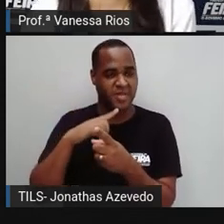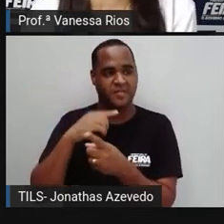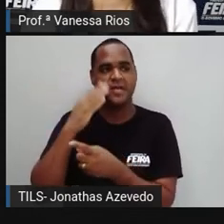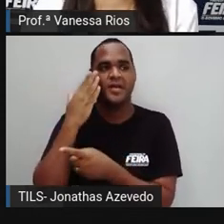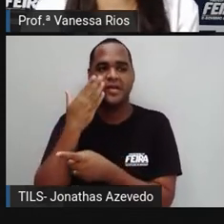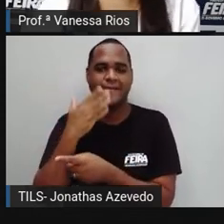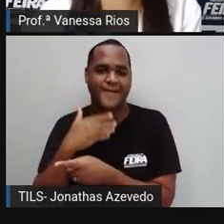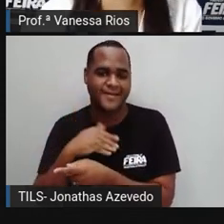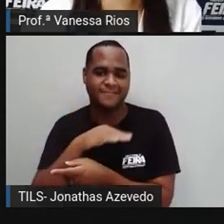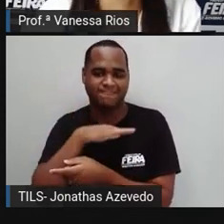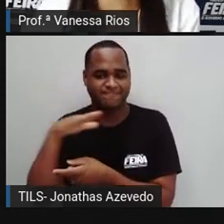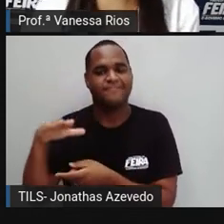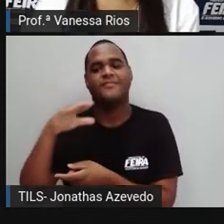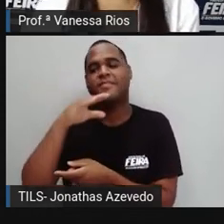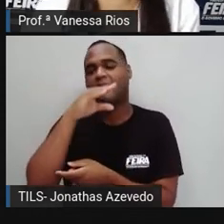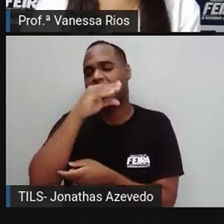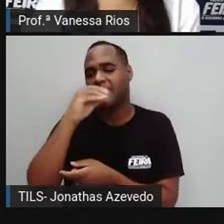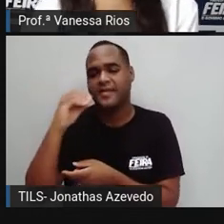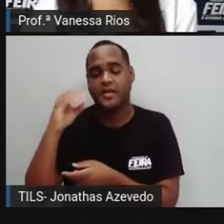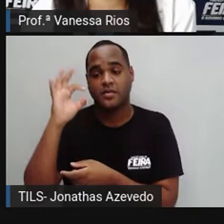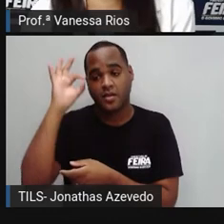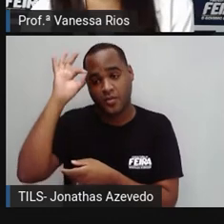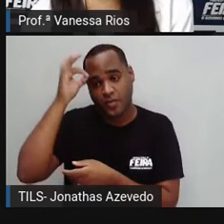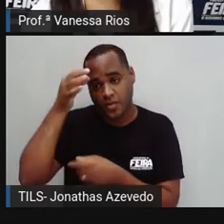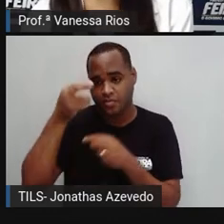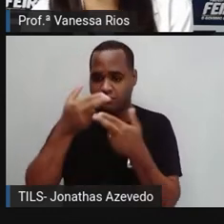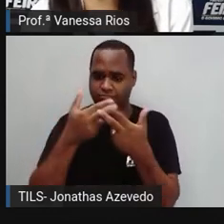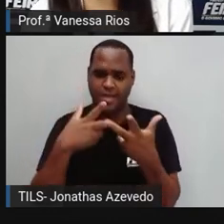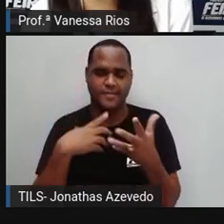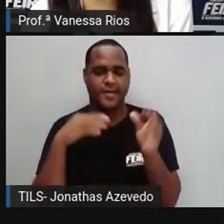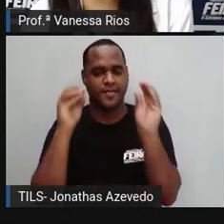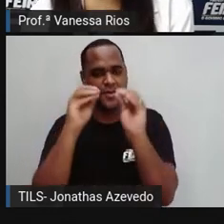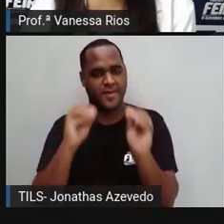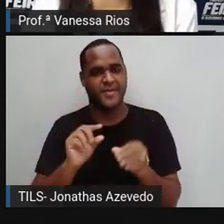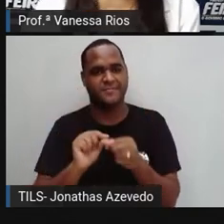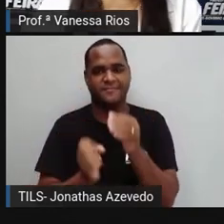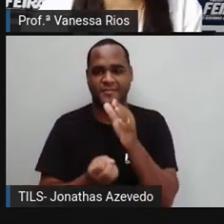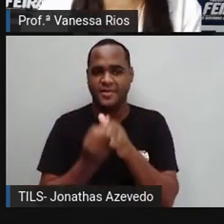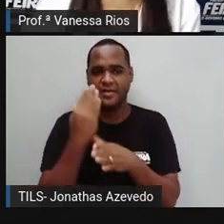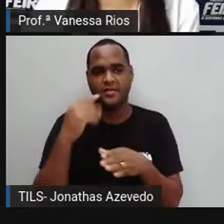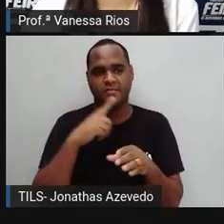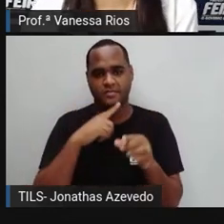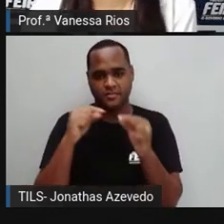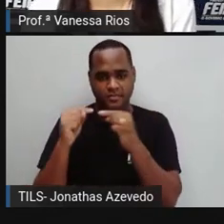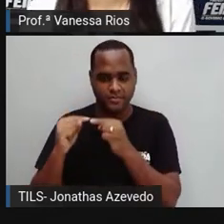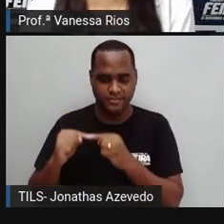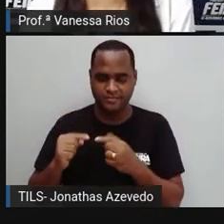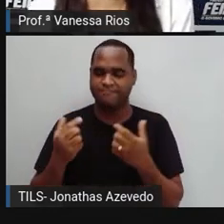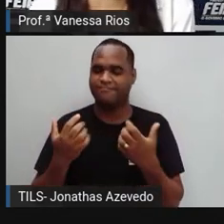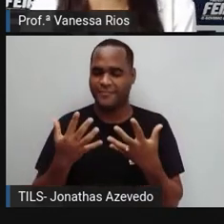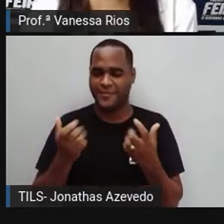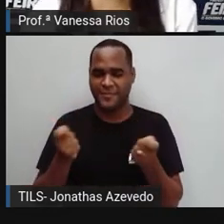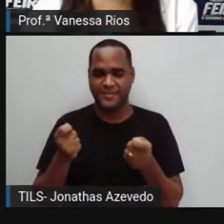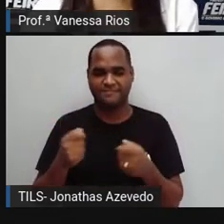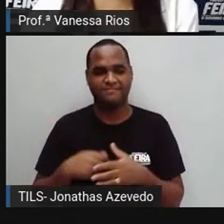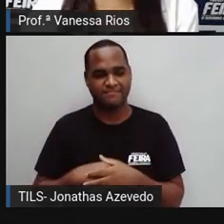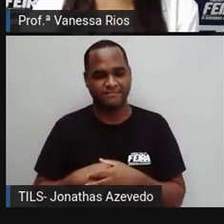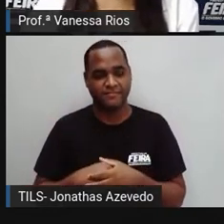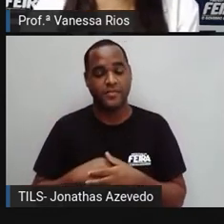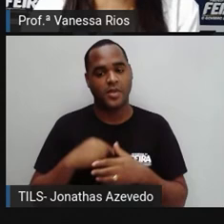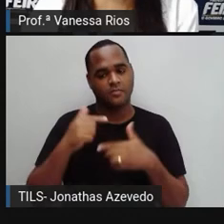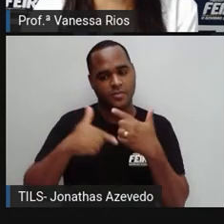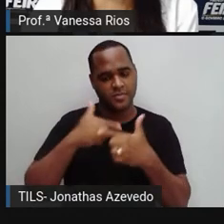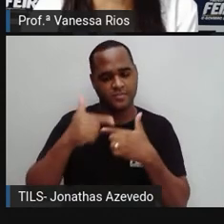pessoas adultas também, dependendo do conteúdo que produzem. Então, aí também é uma atividade para se